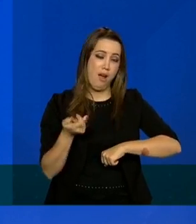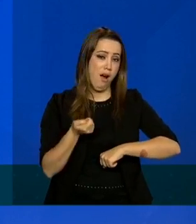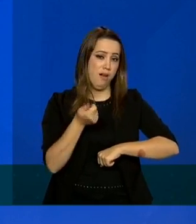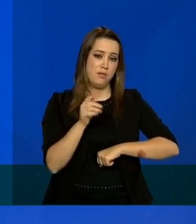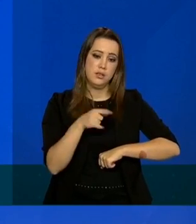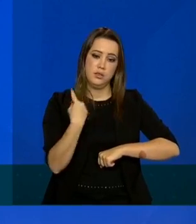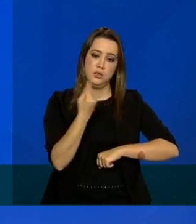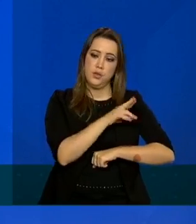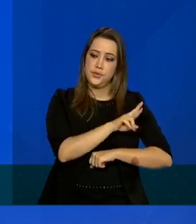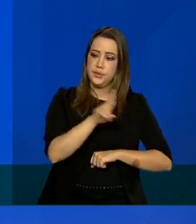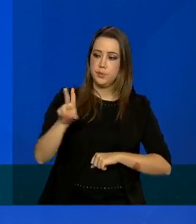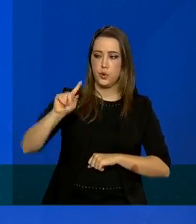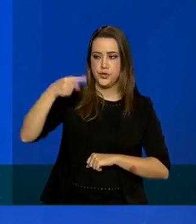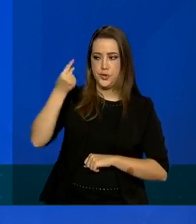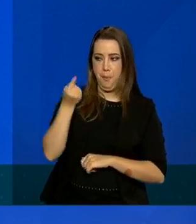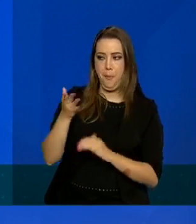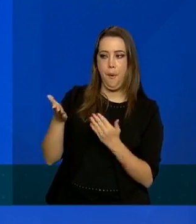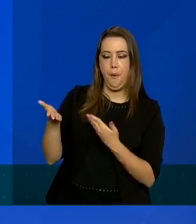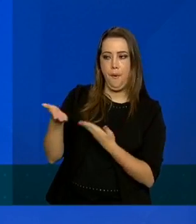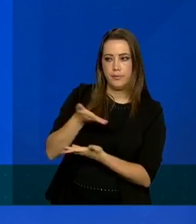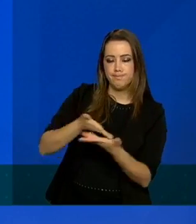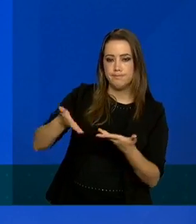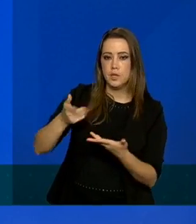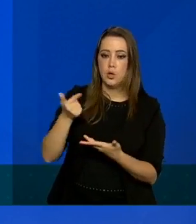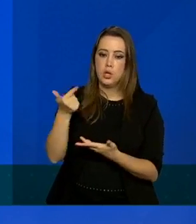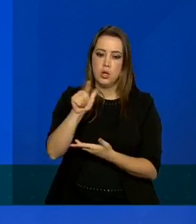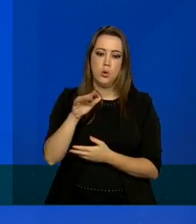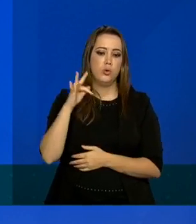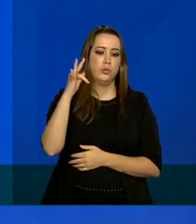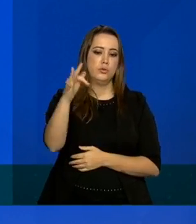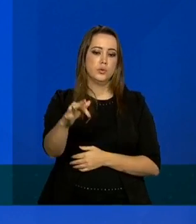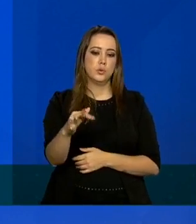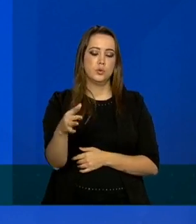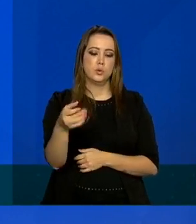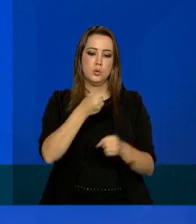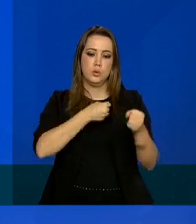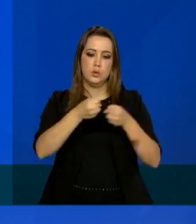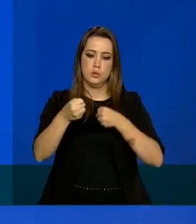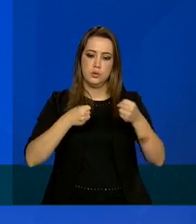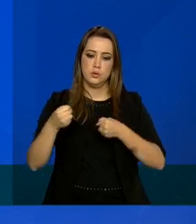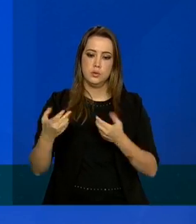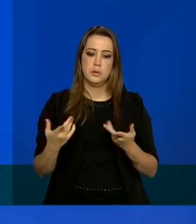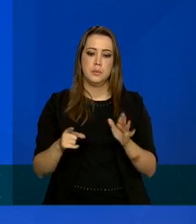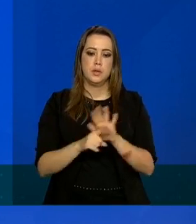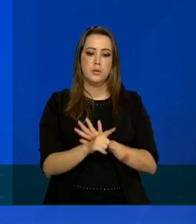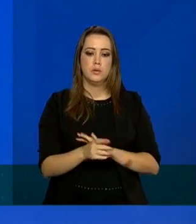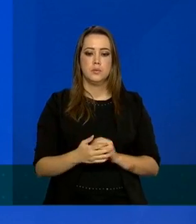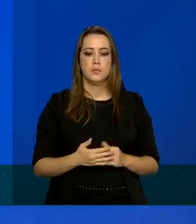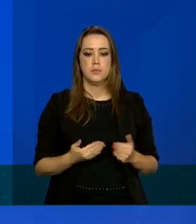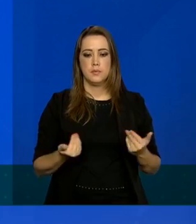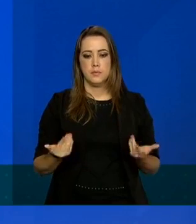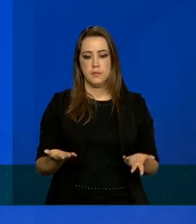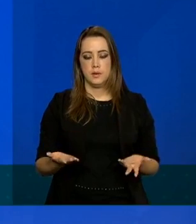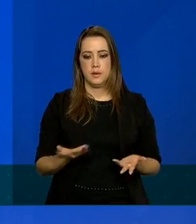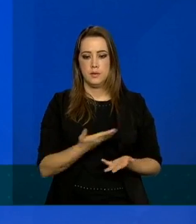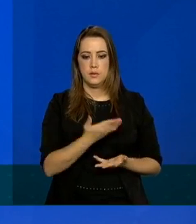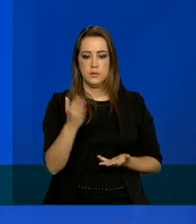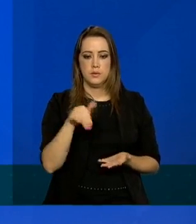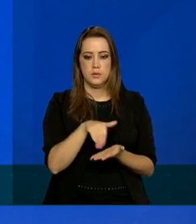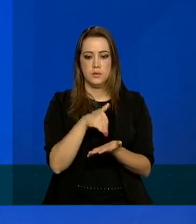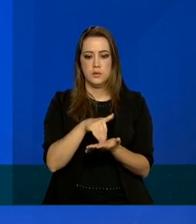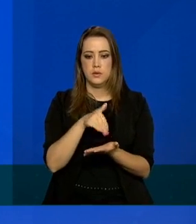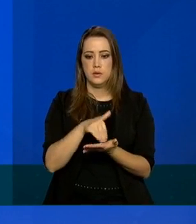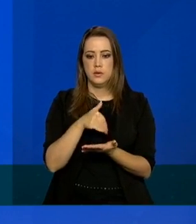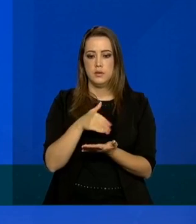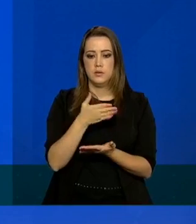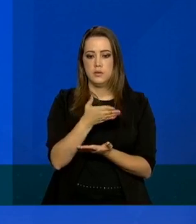responder via assessoria de imprensa ou trazemos para a próxima coletiva esses questionamentos secretário